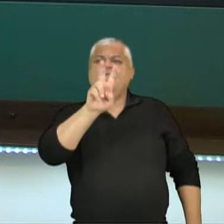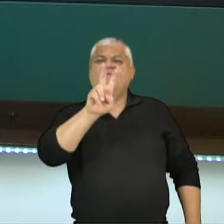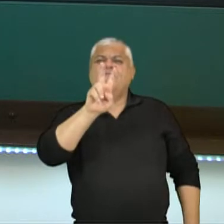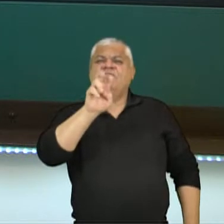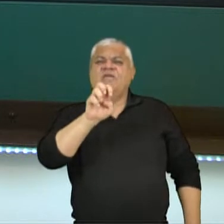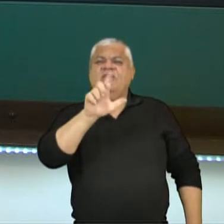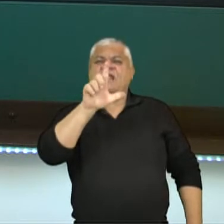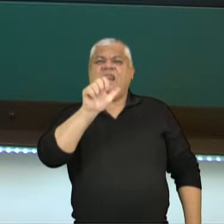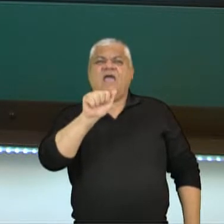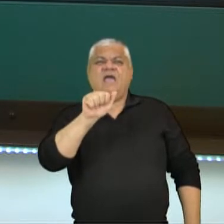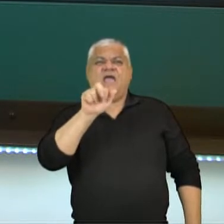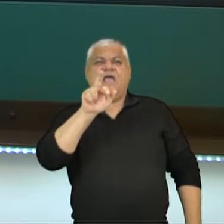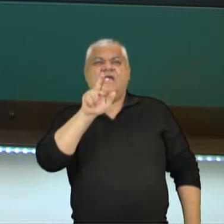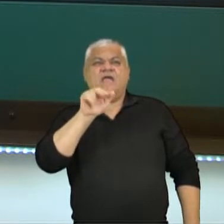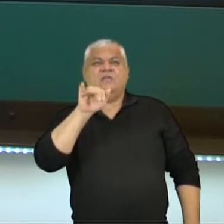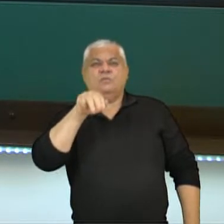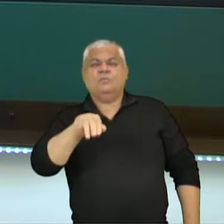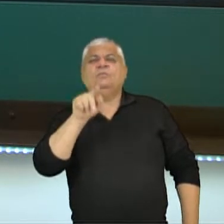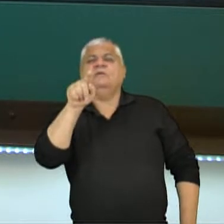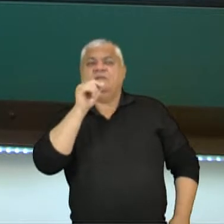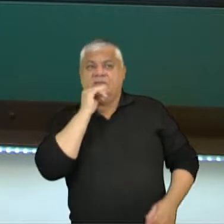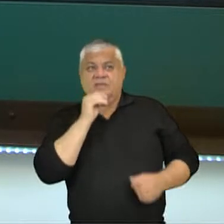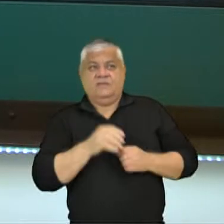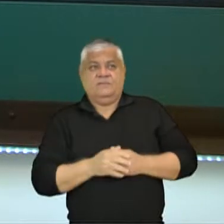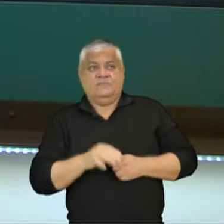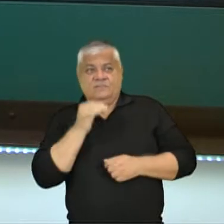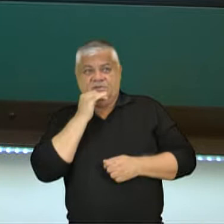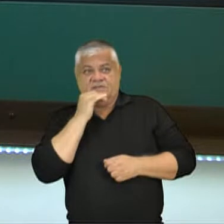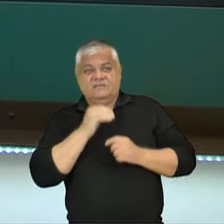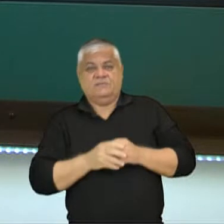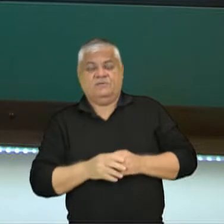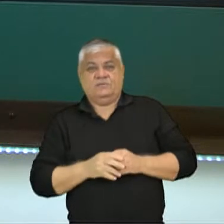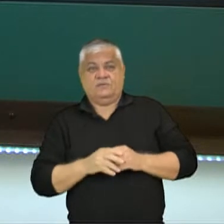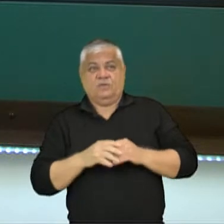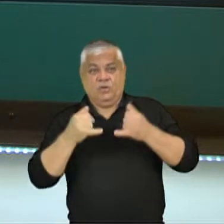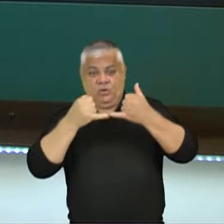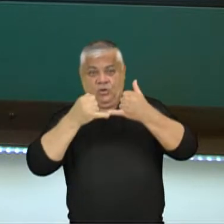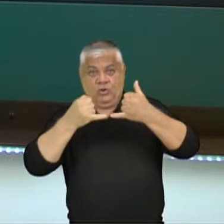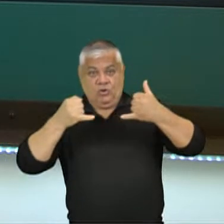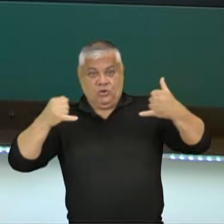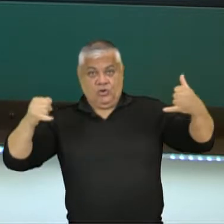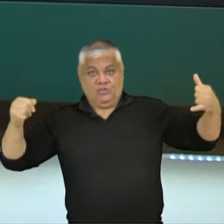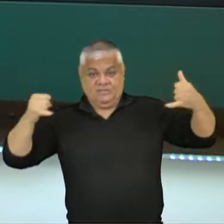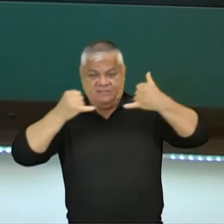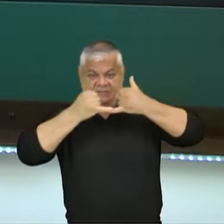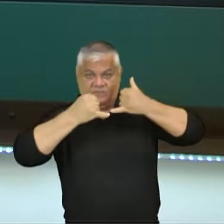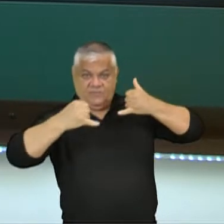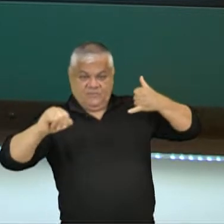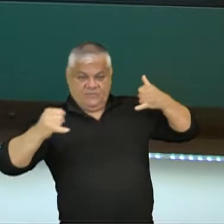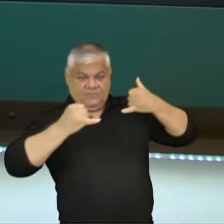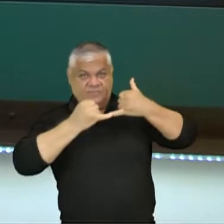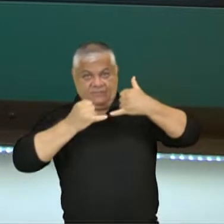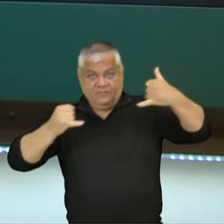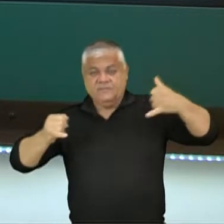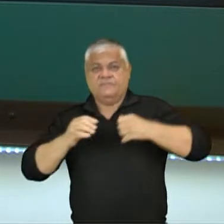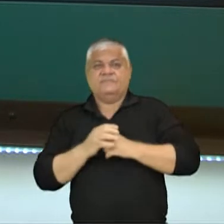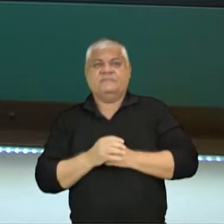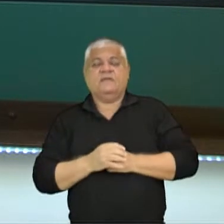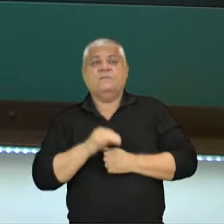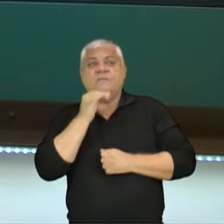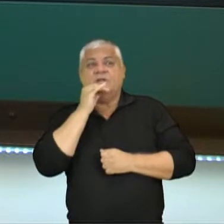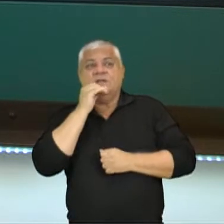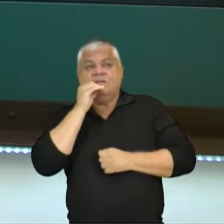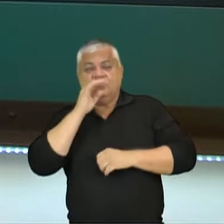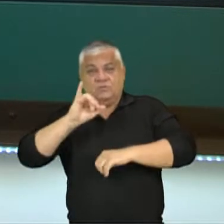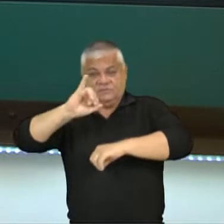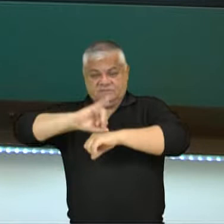temos aquela elipse. A elipse, ela tem várias cordas que elas são direcionadas para o centro dessa elipse. E lá no centro, digamos que